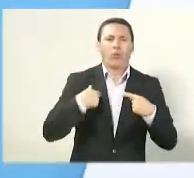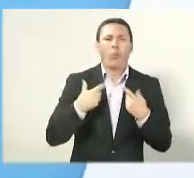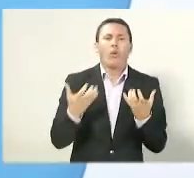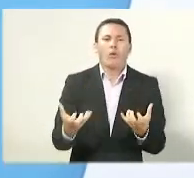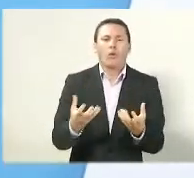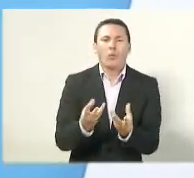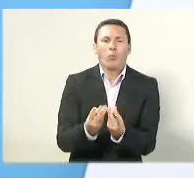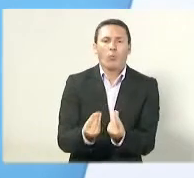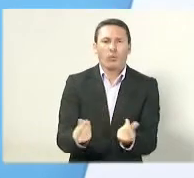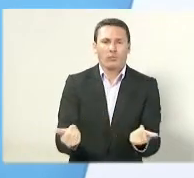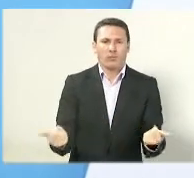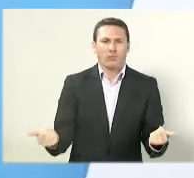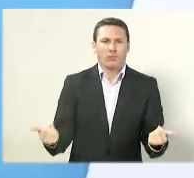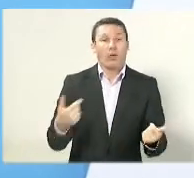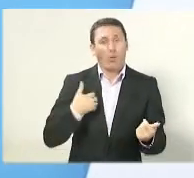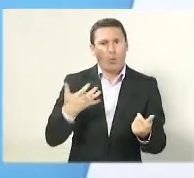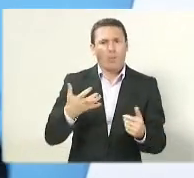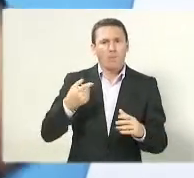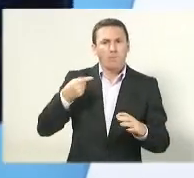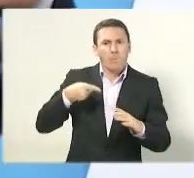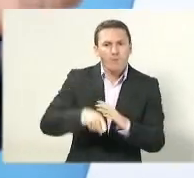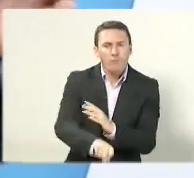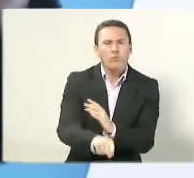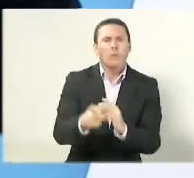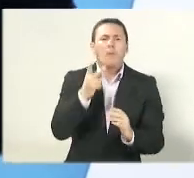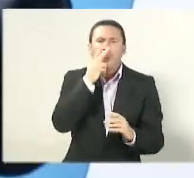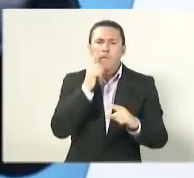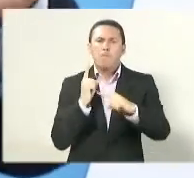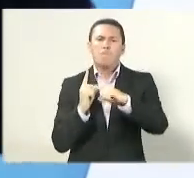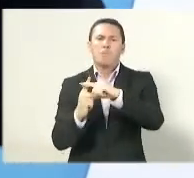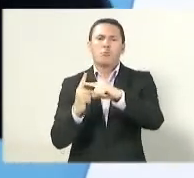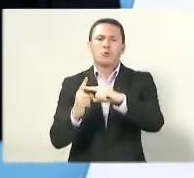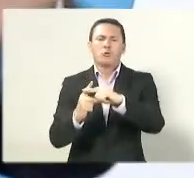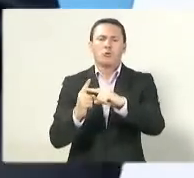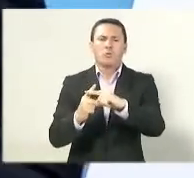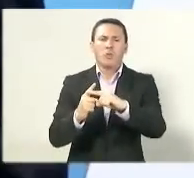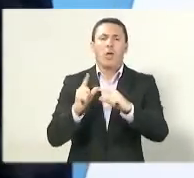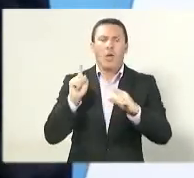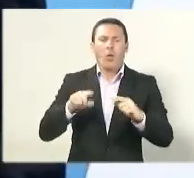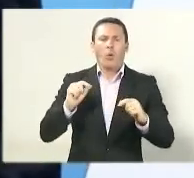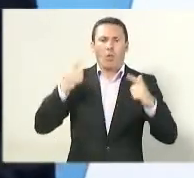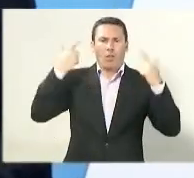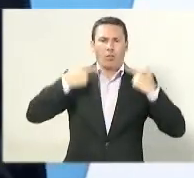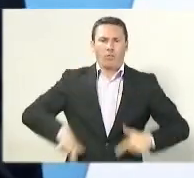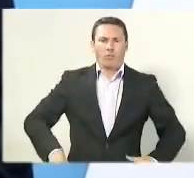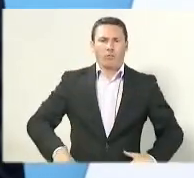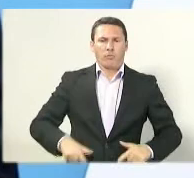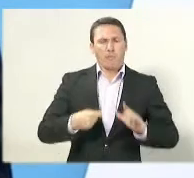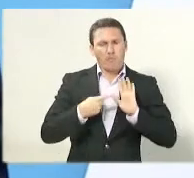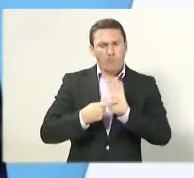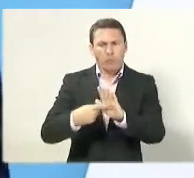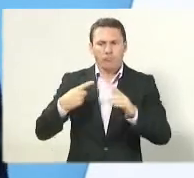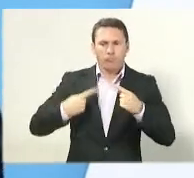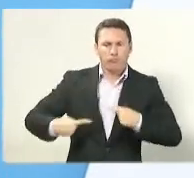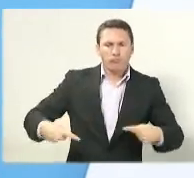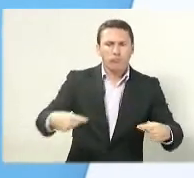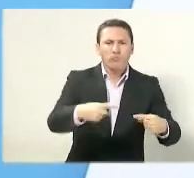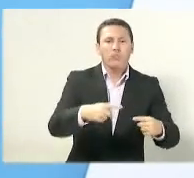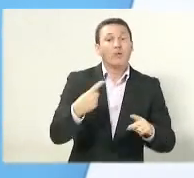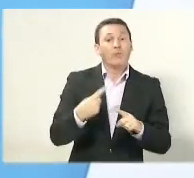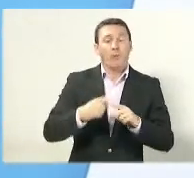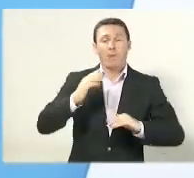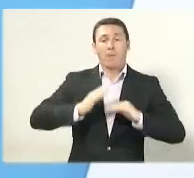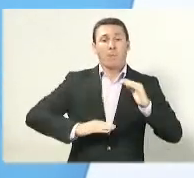como é imposto pela prática da política com P maiúsculo. É assim que eu apresento o meu nome